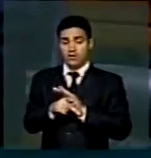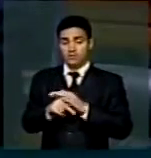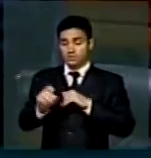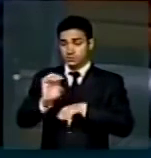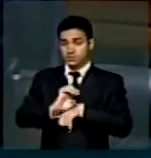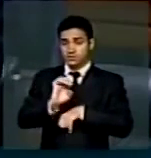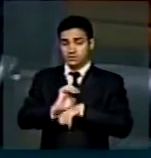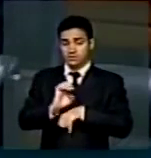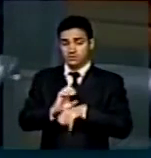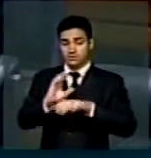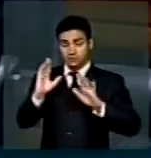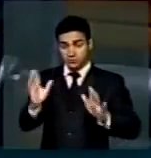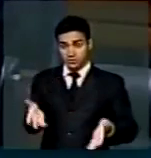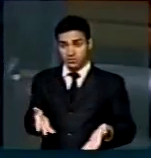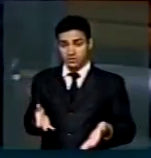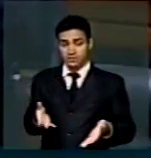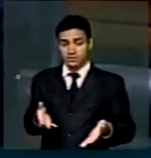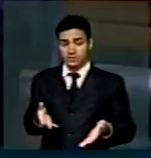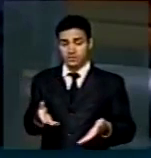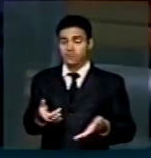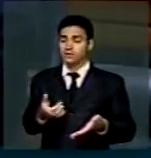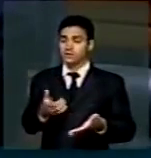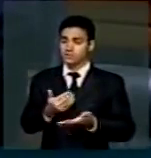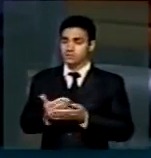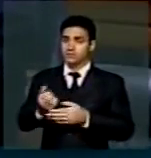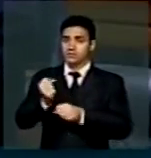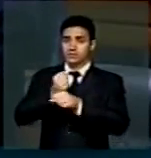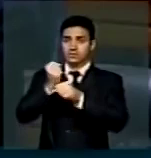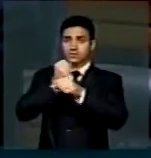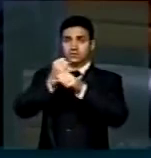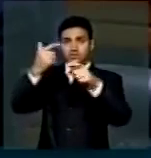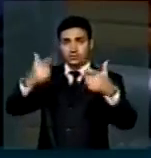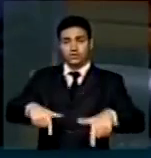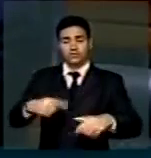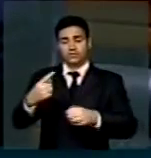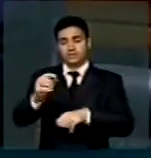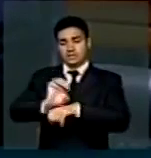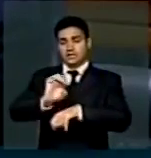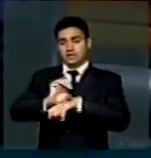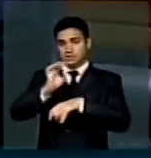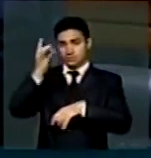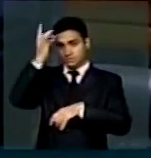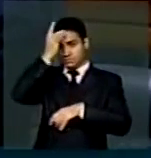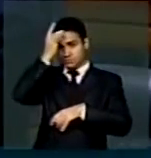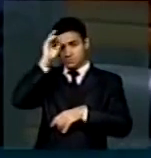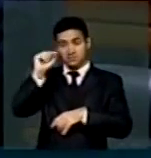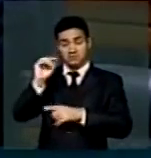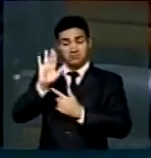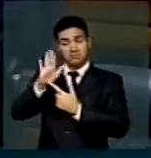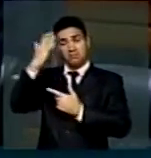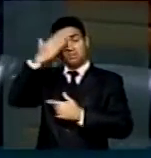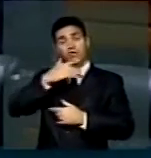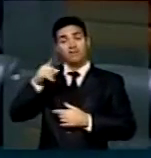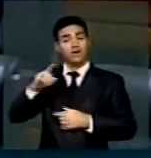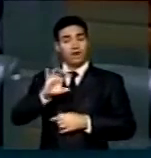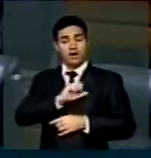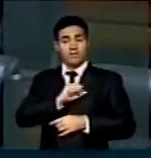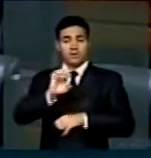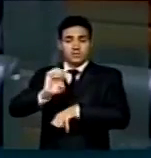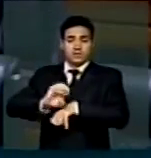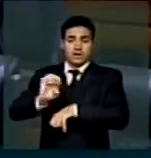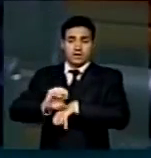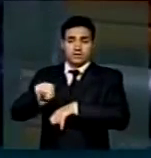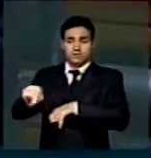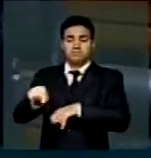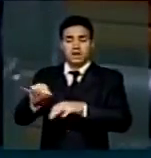Estado, já está reconstruindo o Espírito Santo. Mostra que ele é um grande estadista e merece estar no